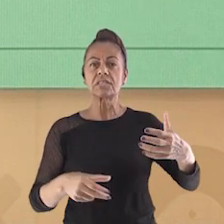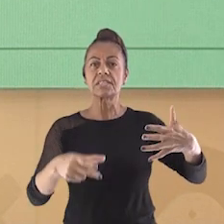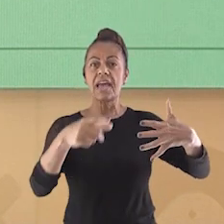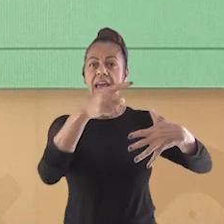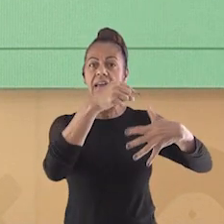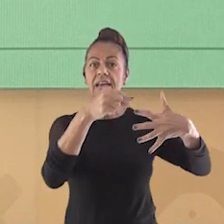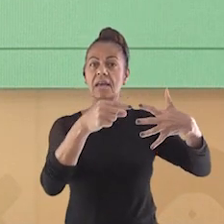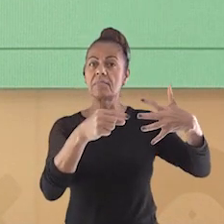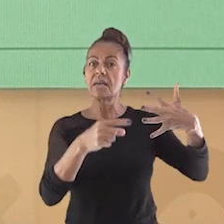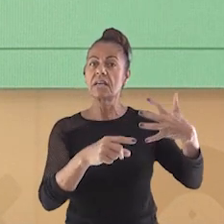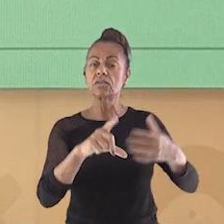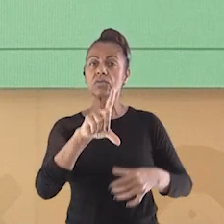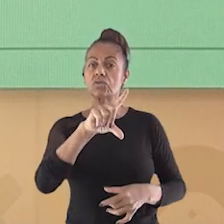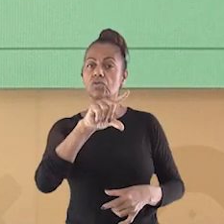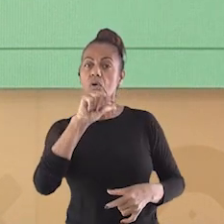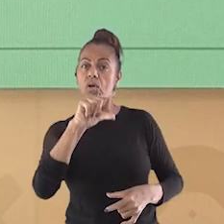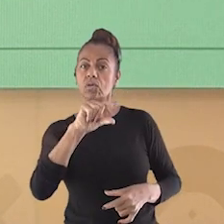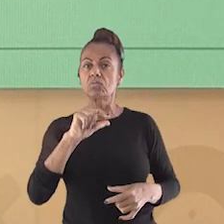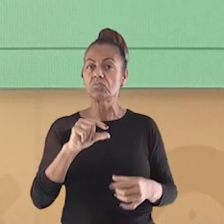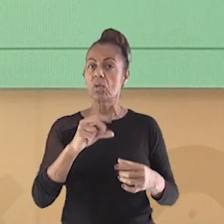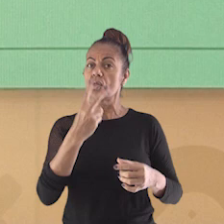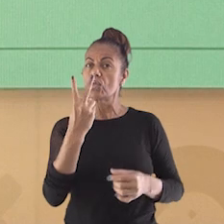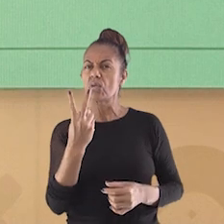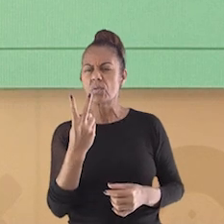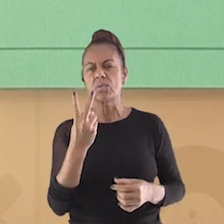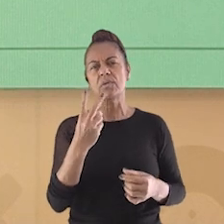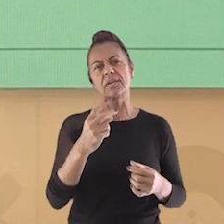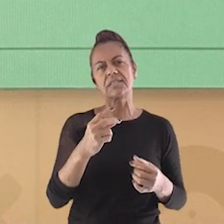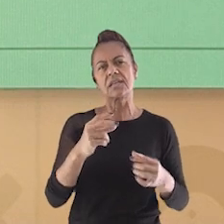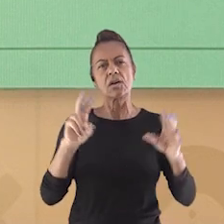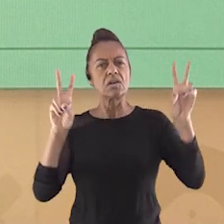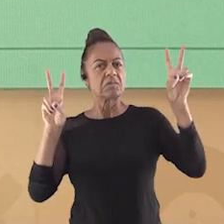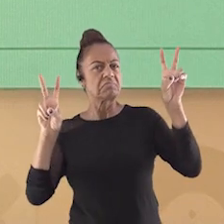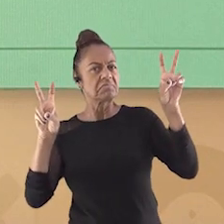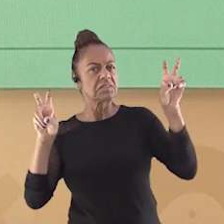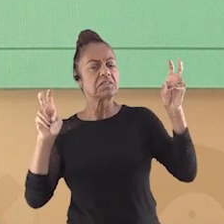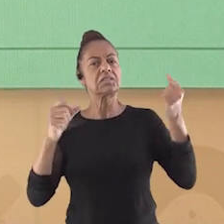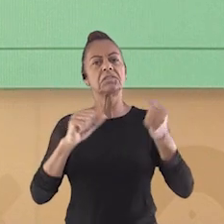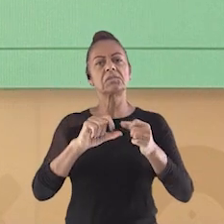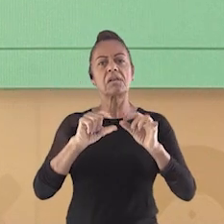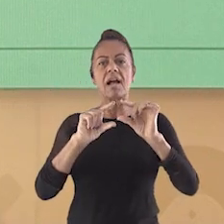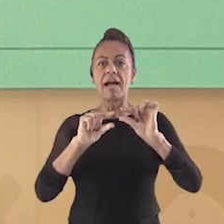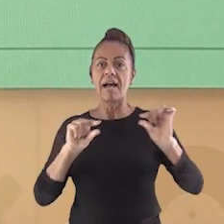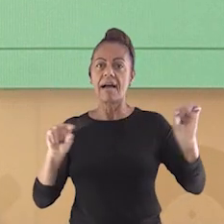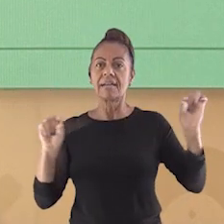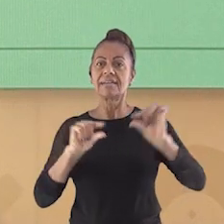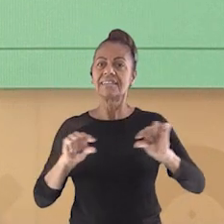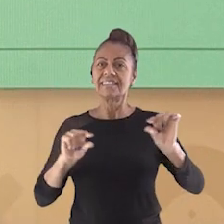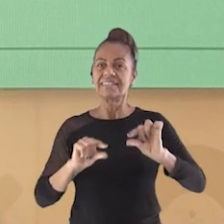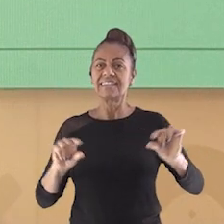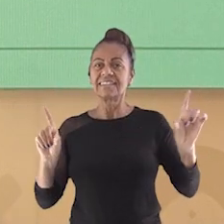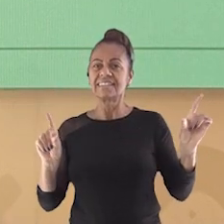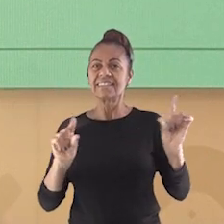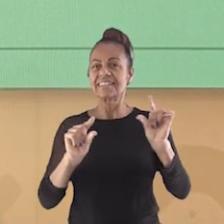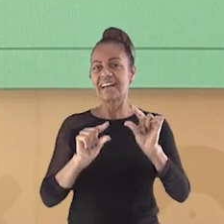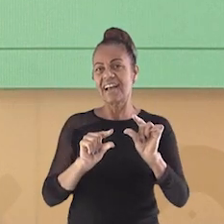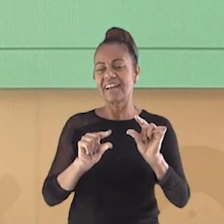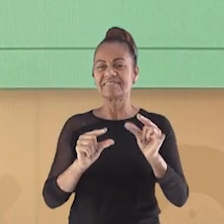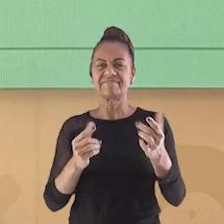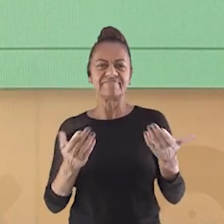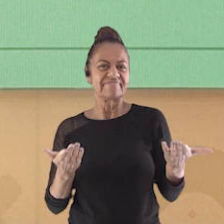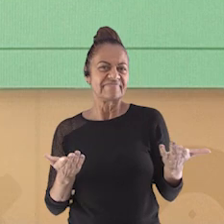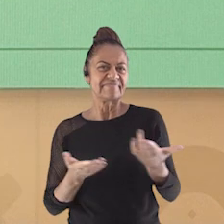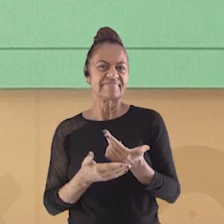citamos na aula de hoje. Pode ser o título, a orientação, a legenda, escala. Eu estou